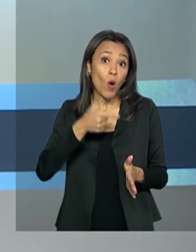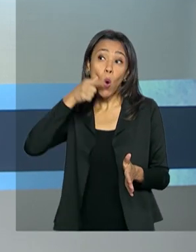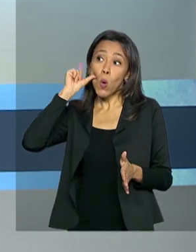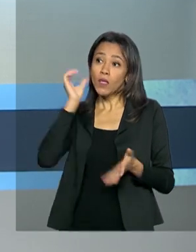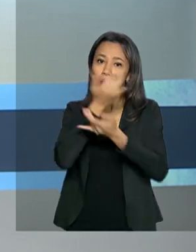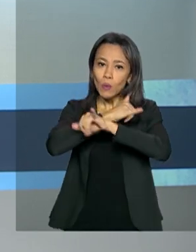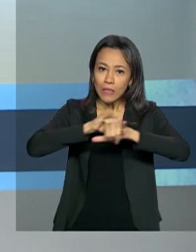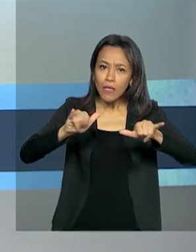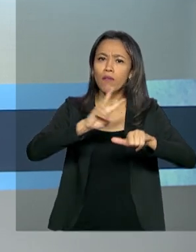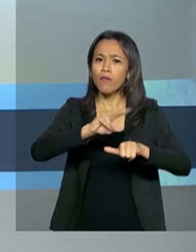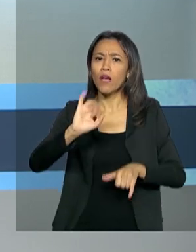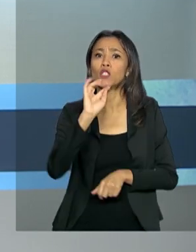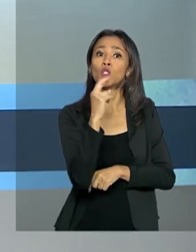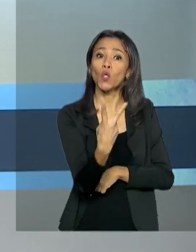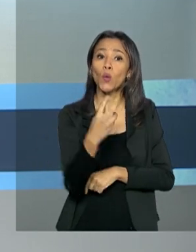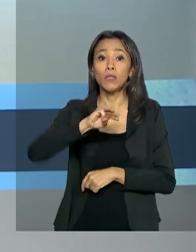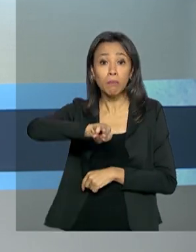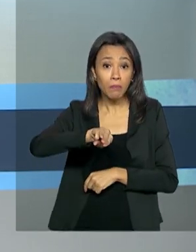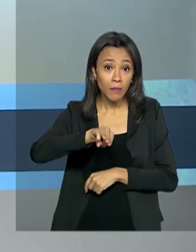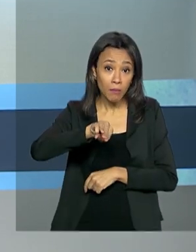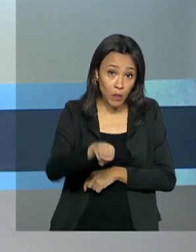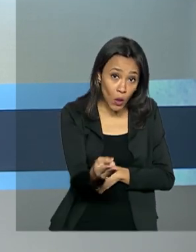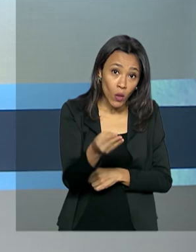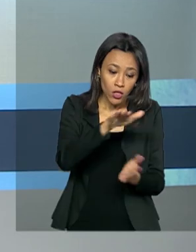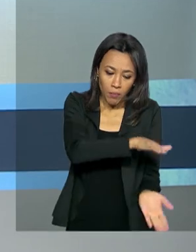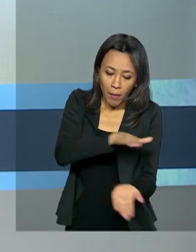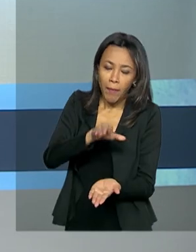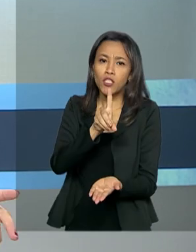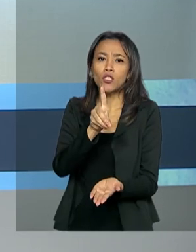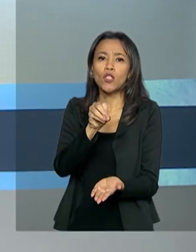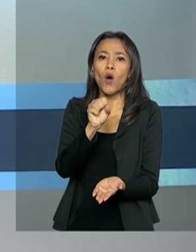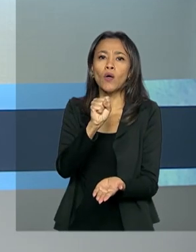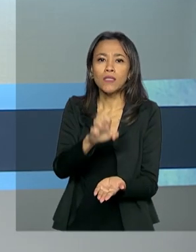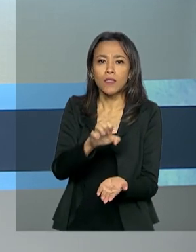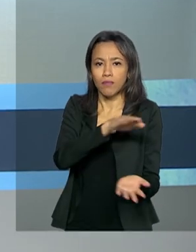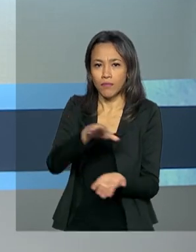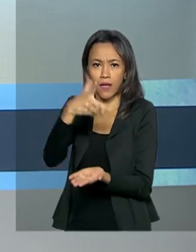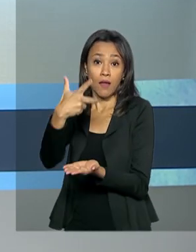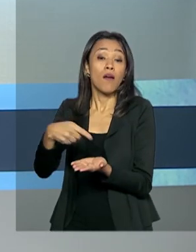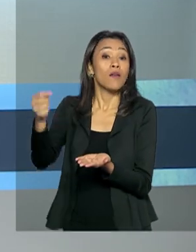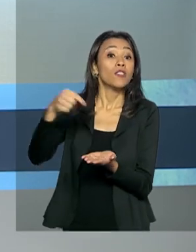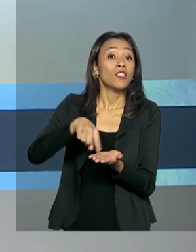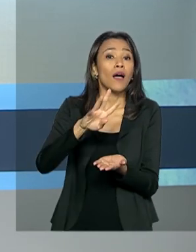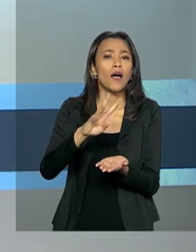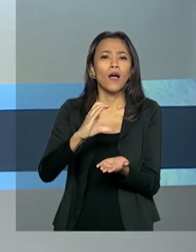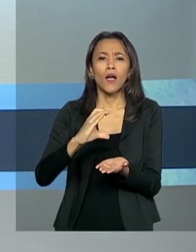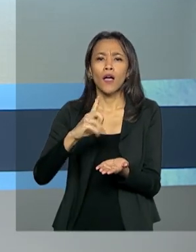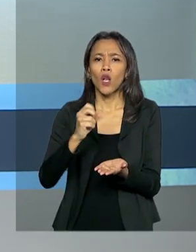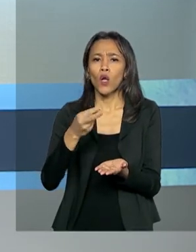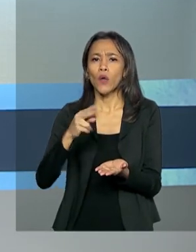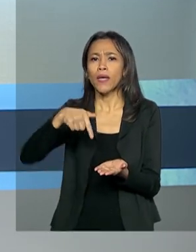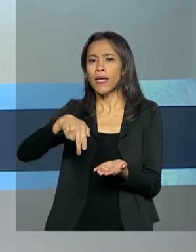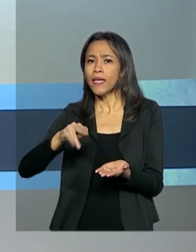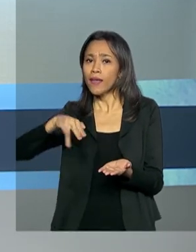ontem que vão enviar 2 milhões de doses de hidroxicloroquina ao Brasil para o tratamento de pacientes com o coronavírus. Segundo o